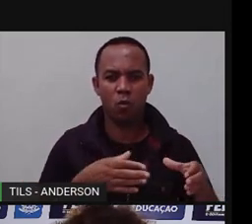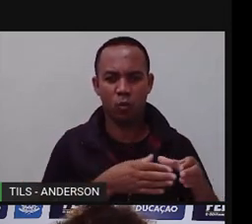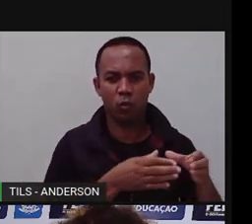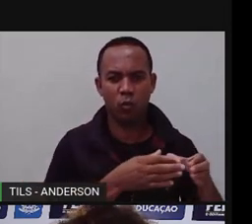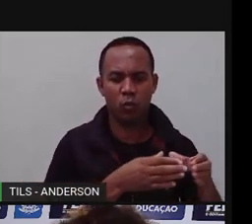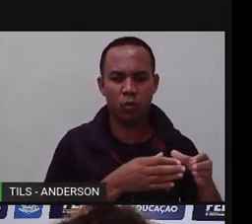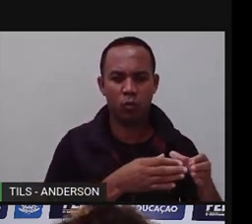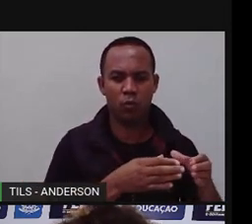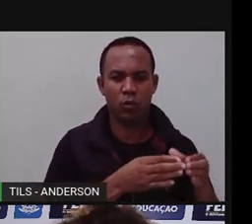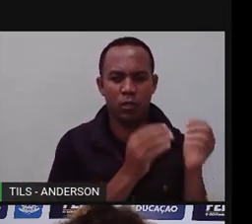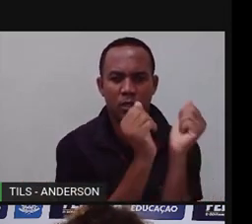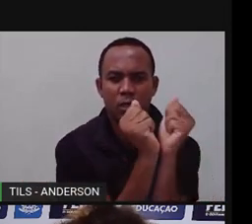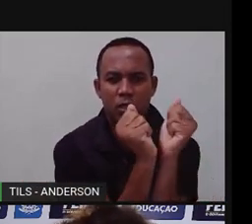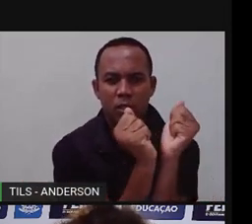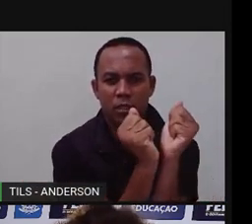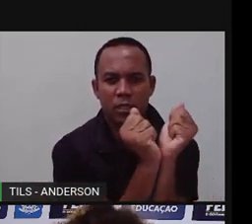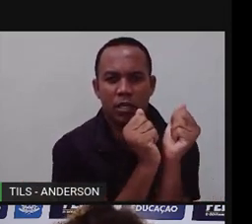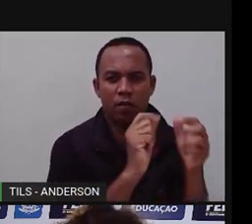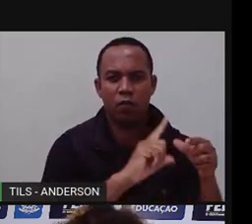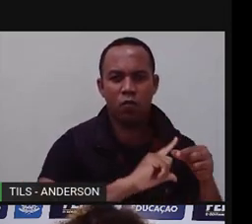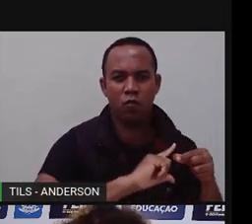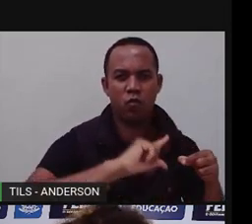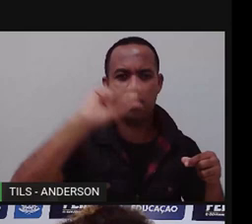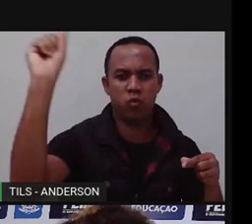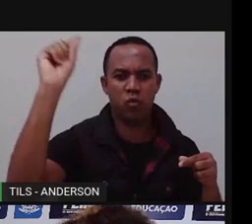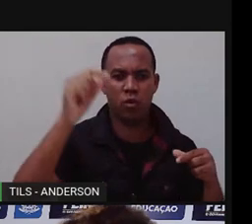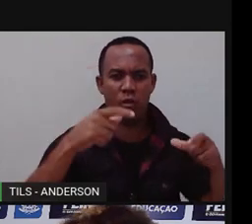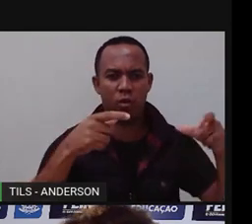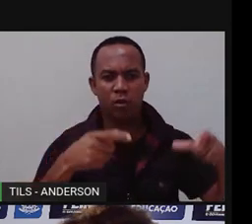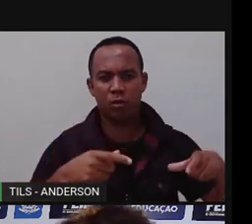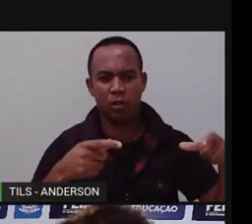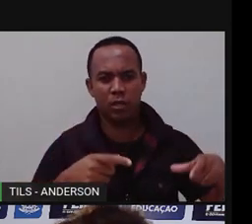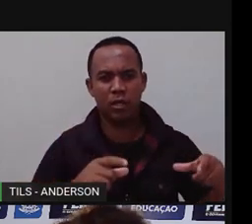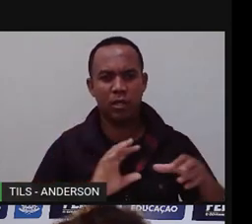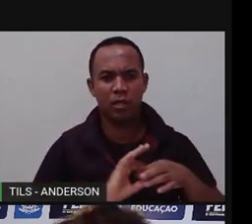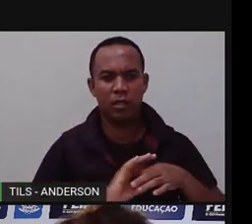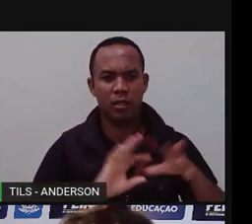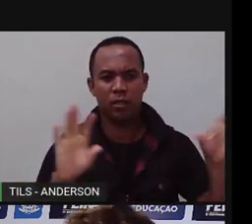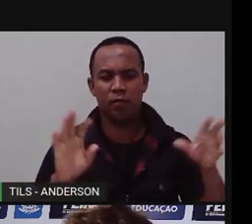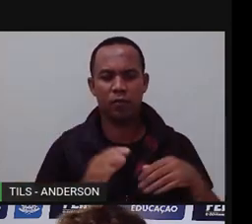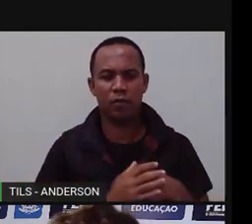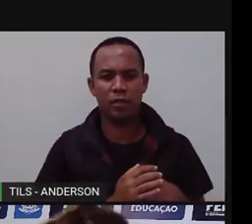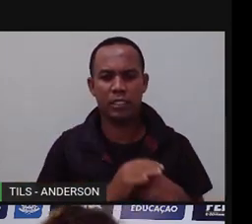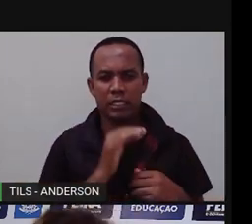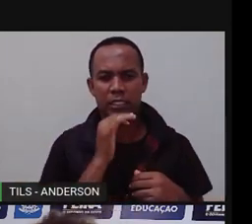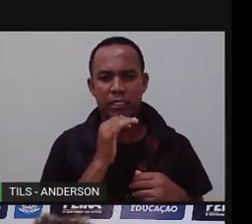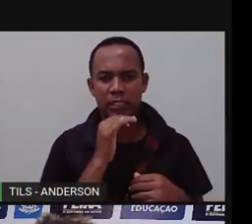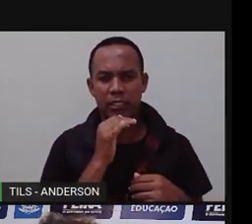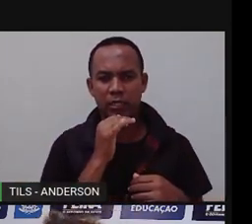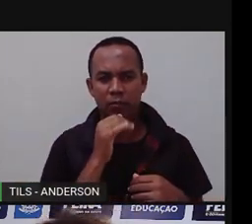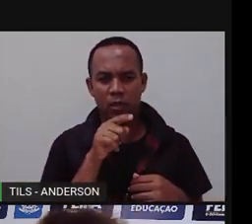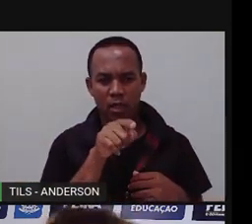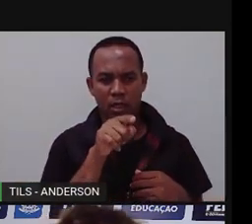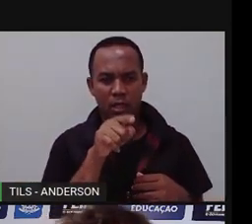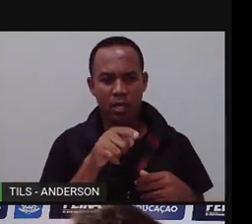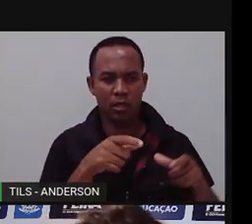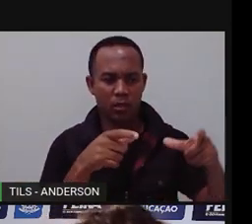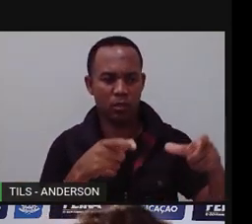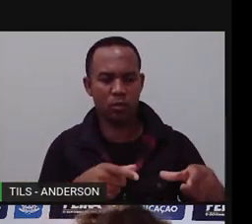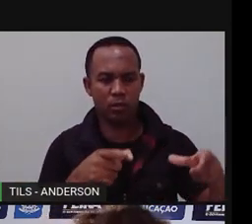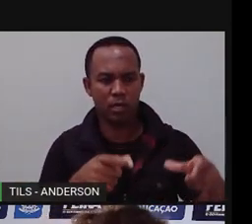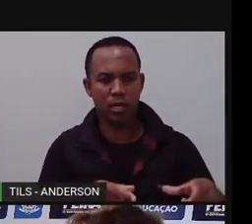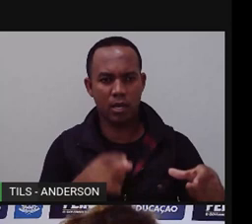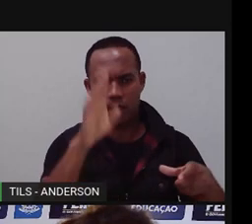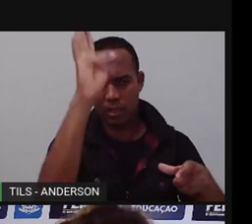terras livres e, geralmente, isoladas. E essas terras, elas eram livres porque elas eram o quê? Ou cedidas ou